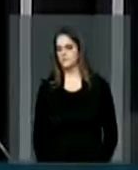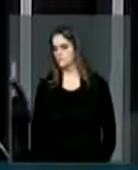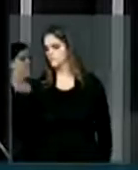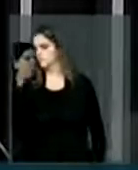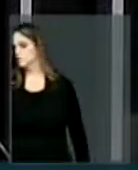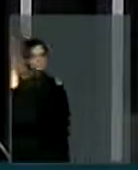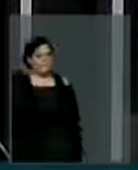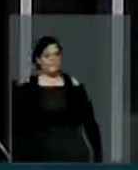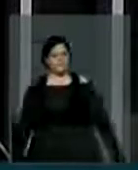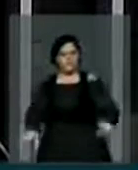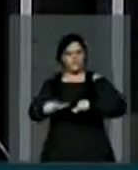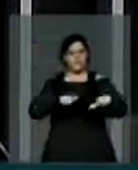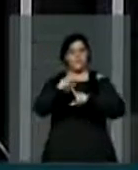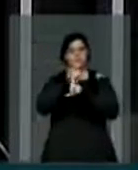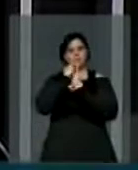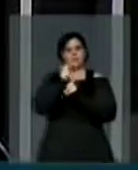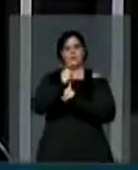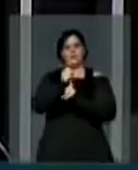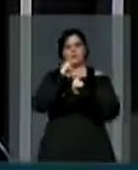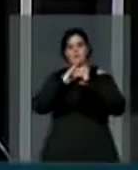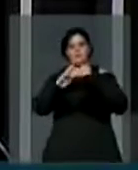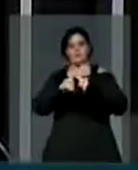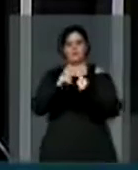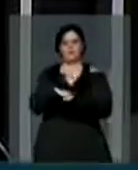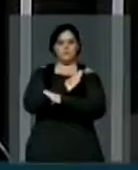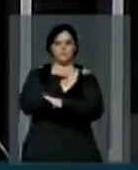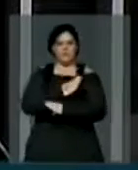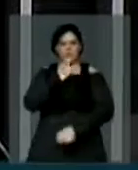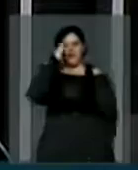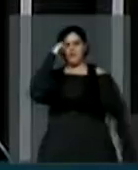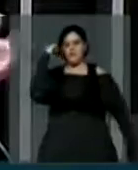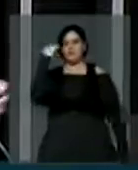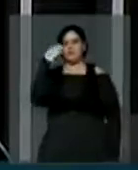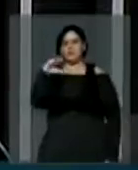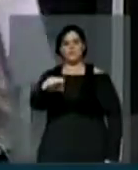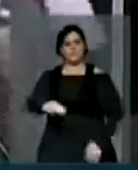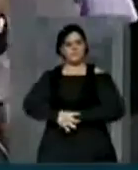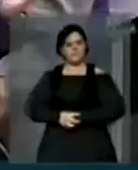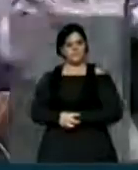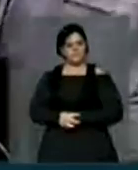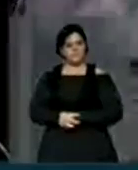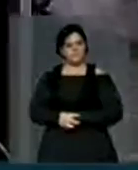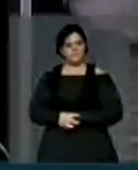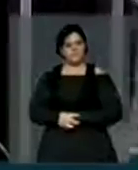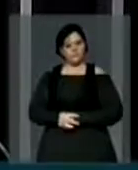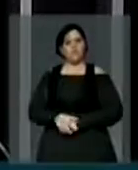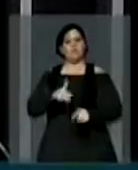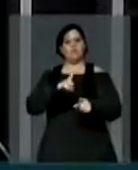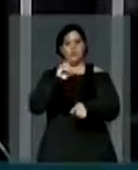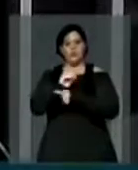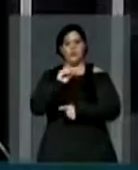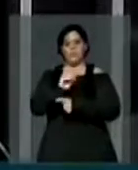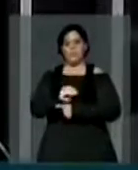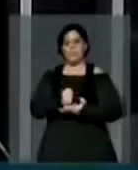o trabalho social que a Igreja Batista de Curitiba realiza, o trabalho de apoio, estive em casas de recuperação